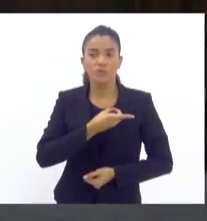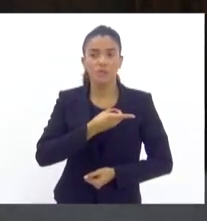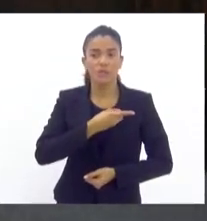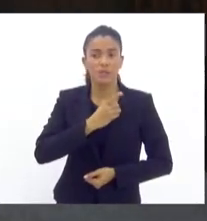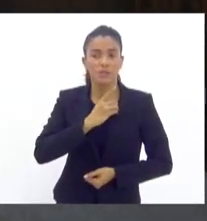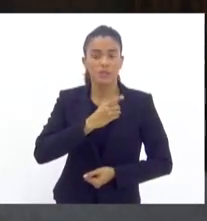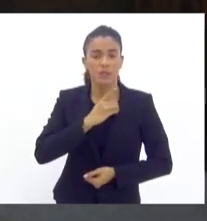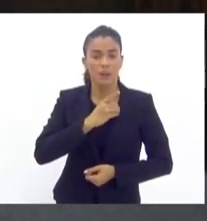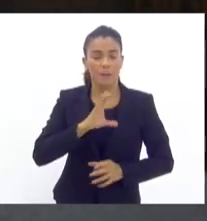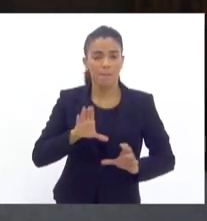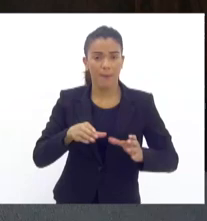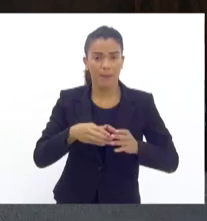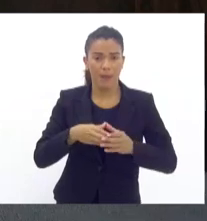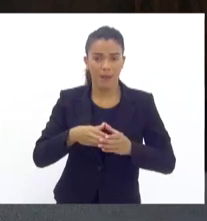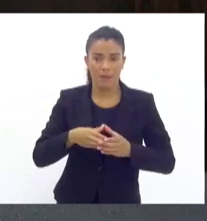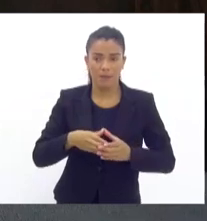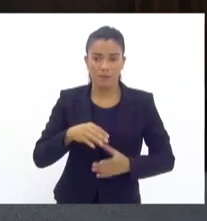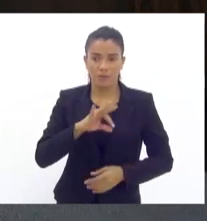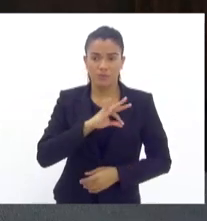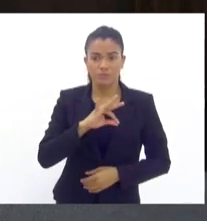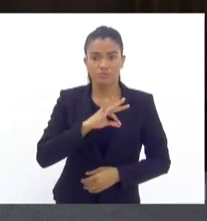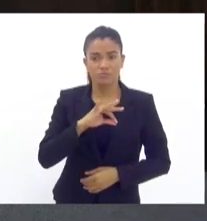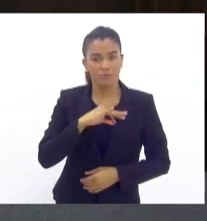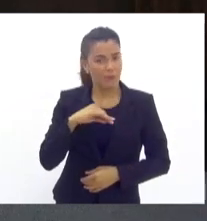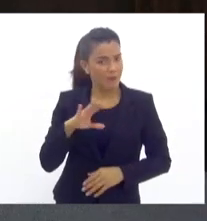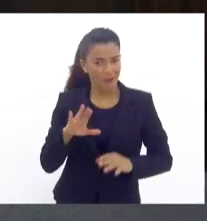Claro, claro. A casa é nossa.